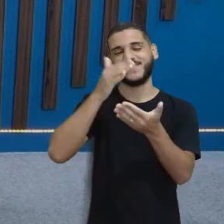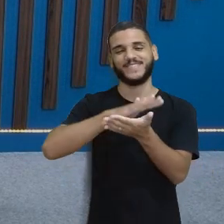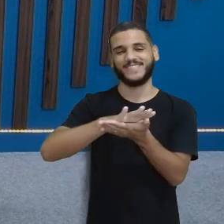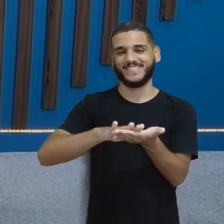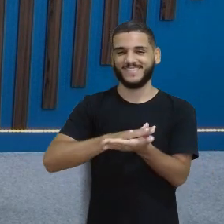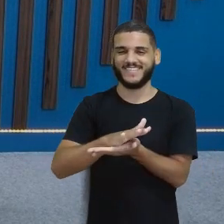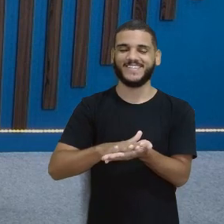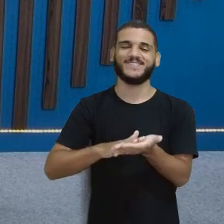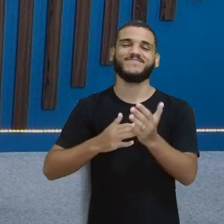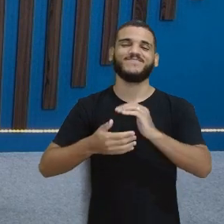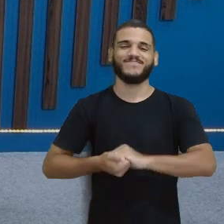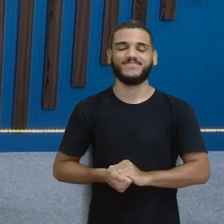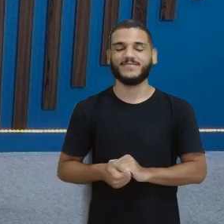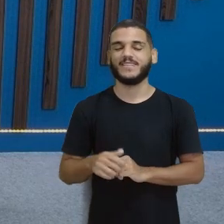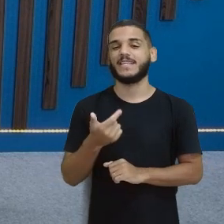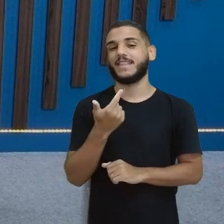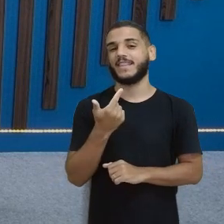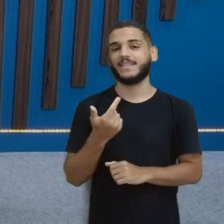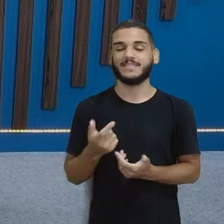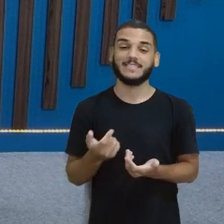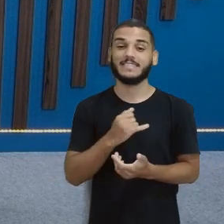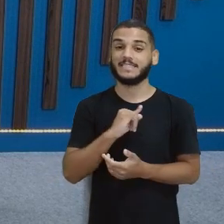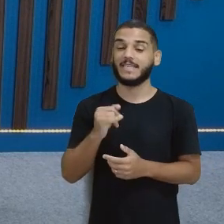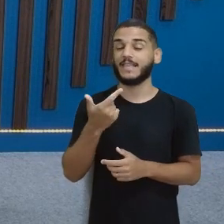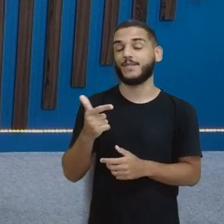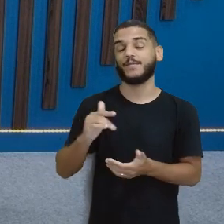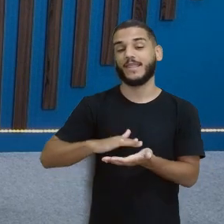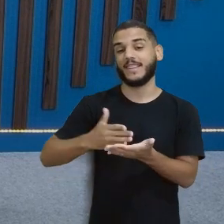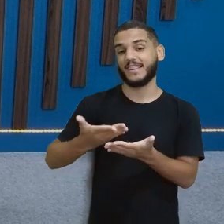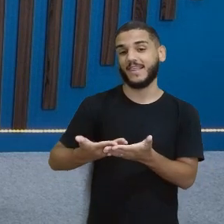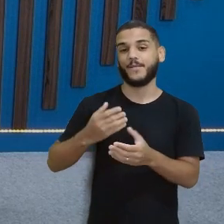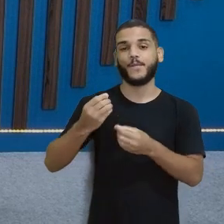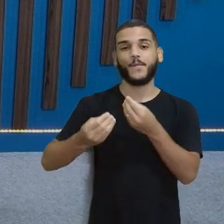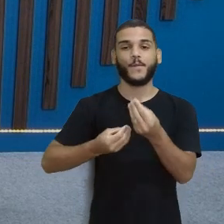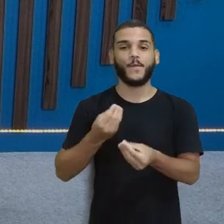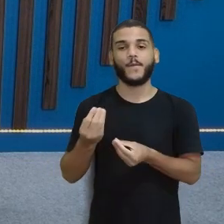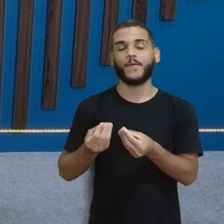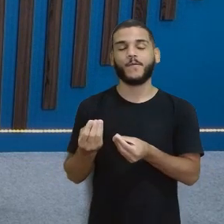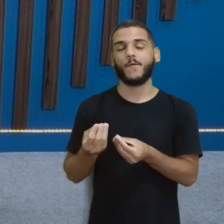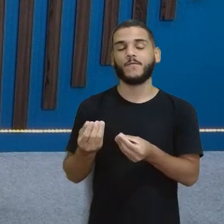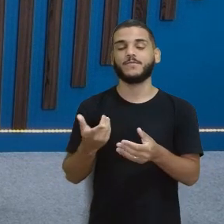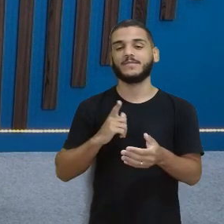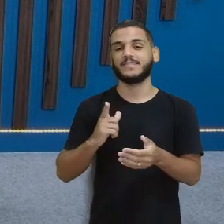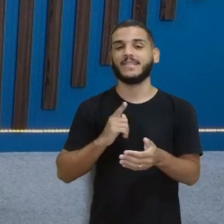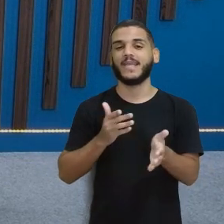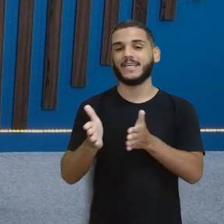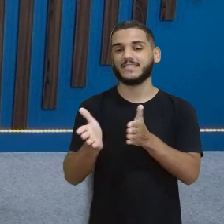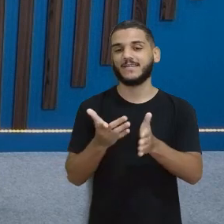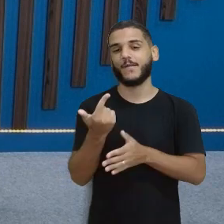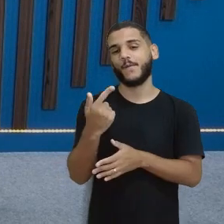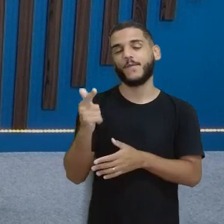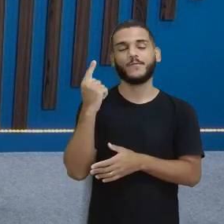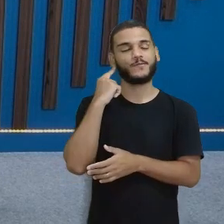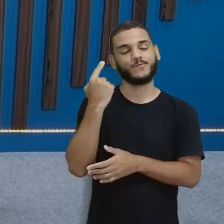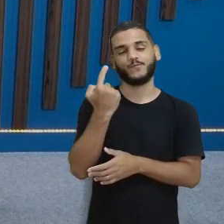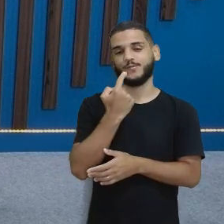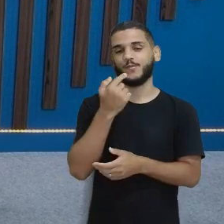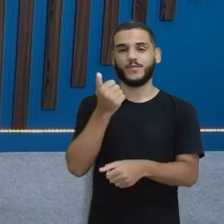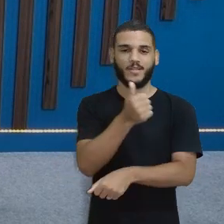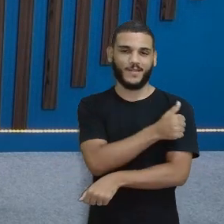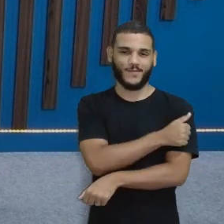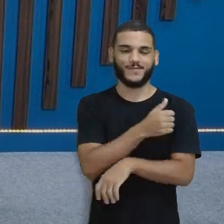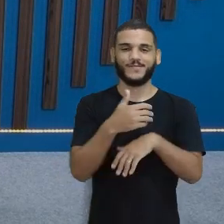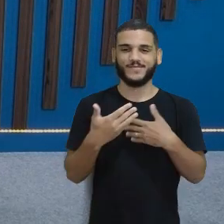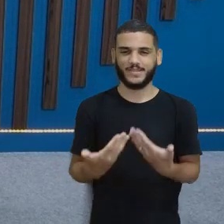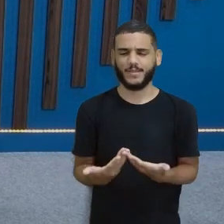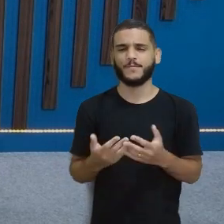muito obrigado. Sem você, com certeza, eu não conseguiria ter acessibilidade aos meus alunos surdos. E